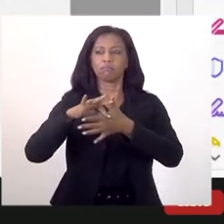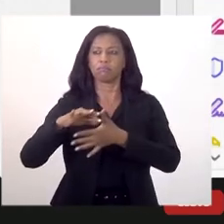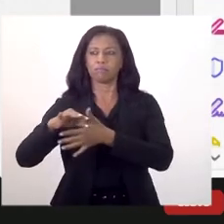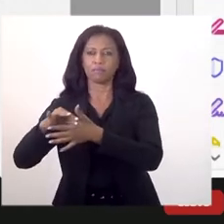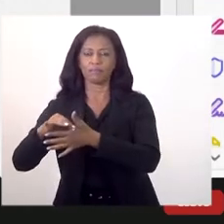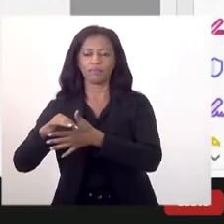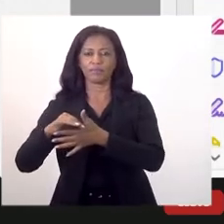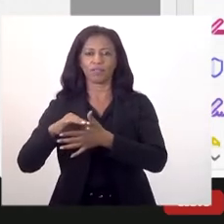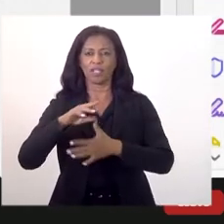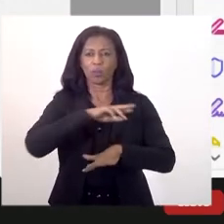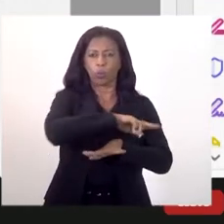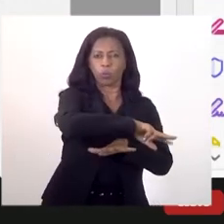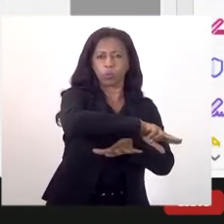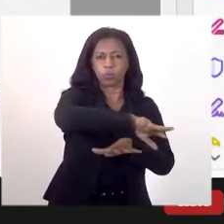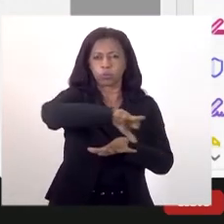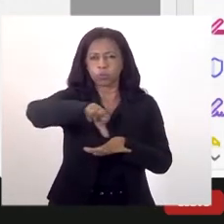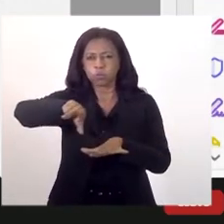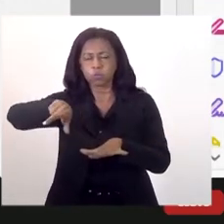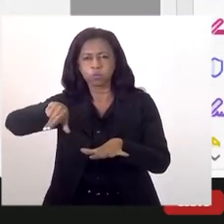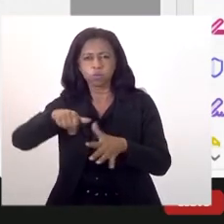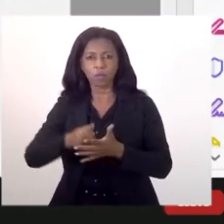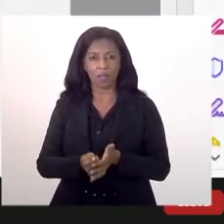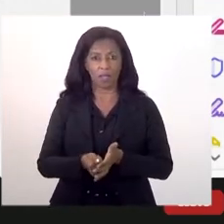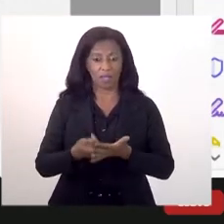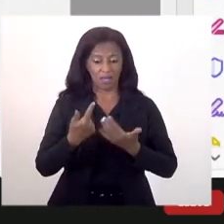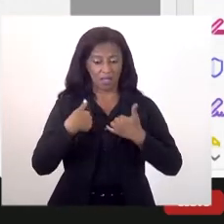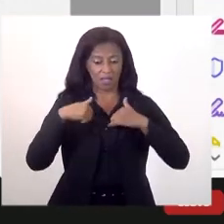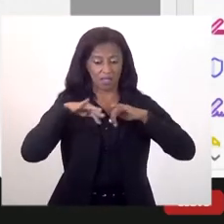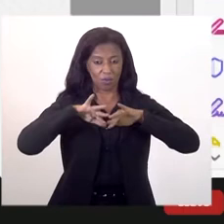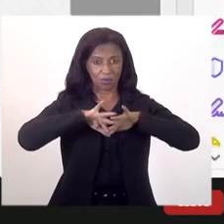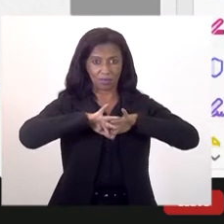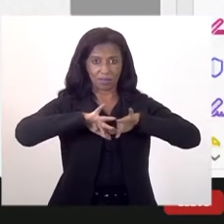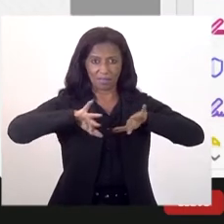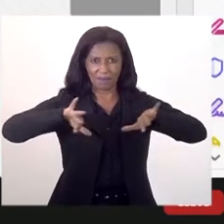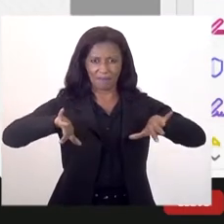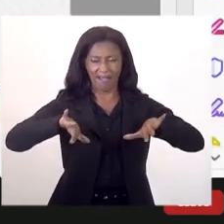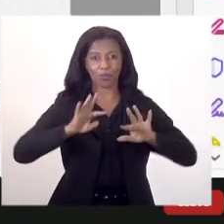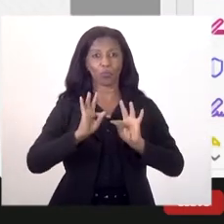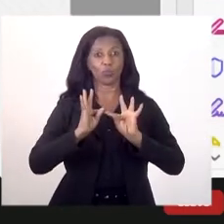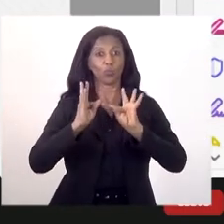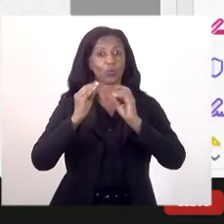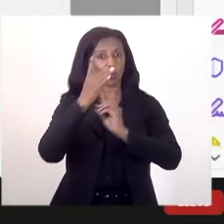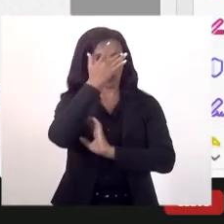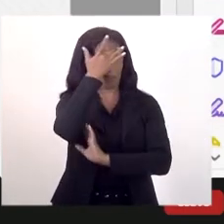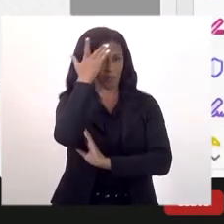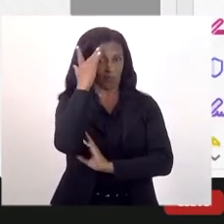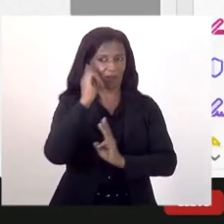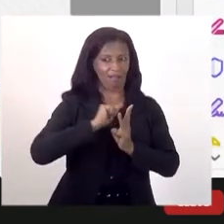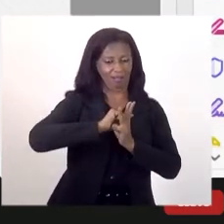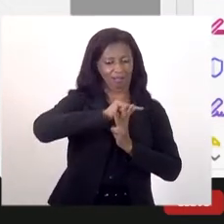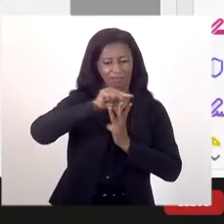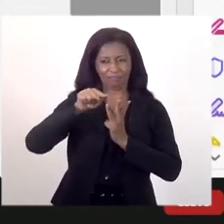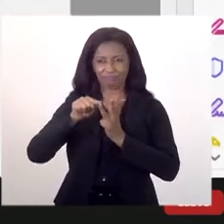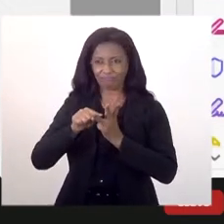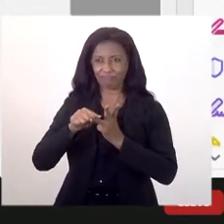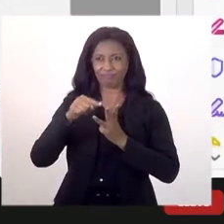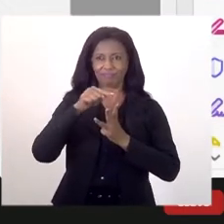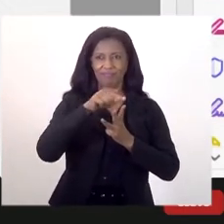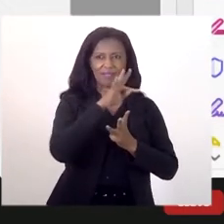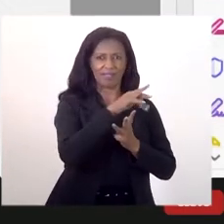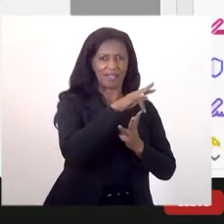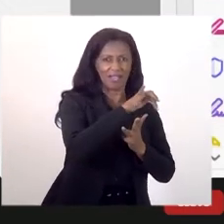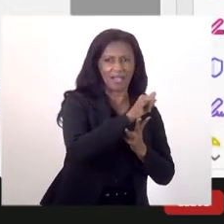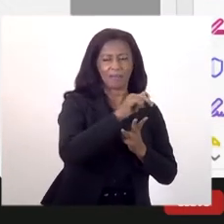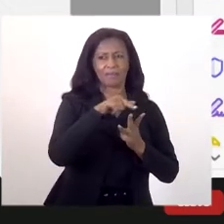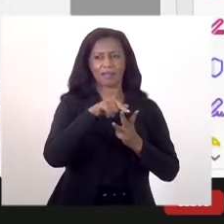representativas de várias categorias e aí eu separo aqui, como todo mundo fala do tríplice hélice, do tríplice base,